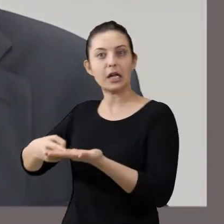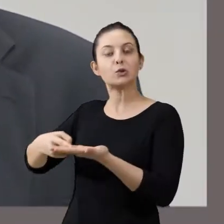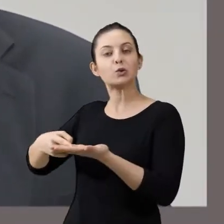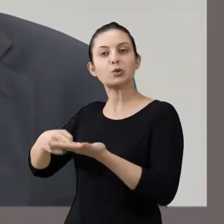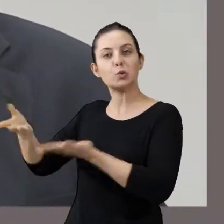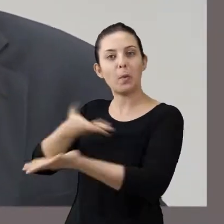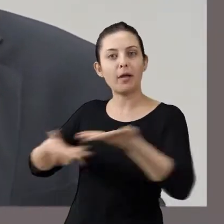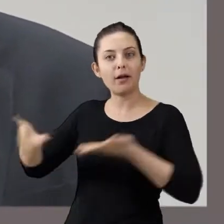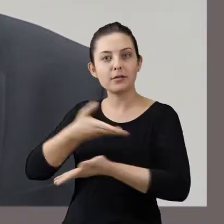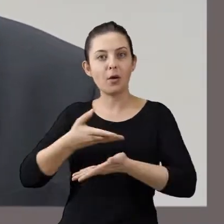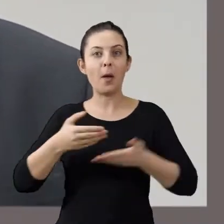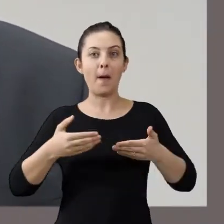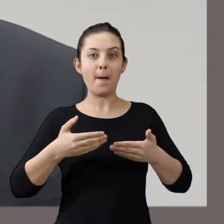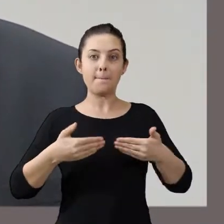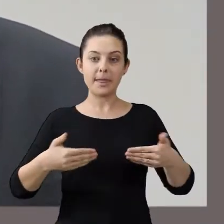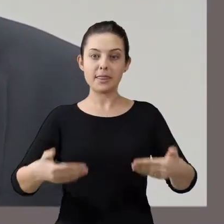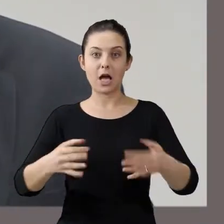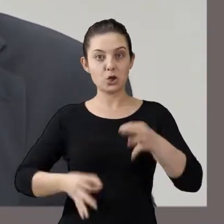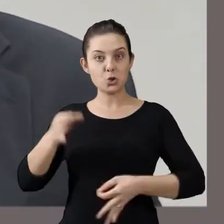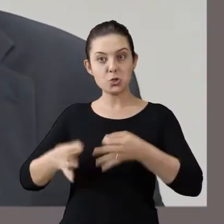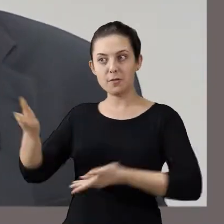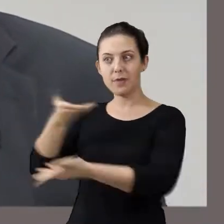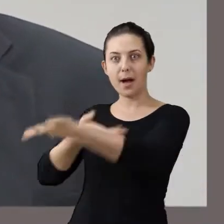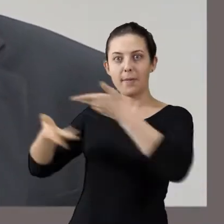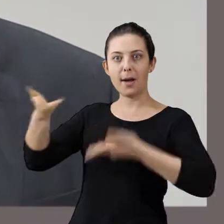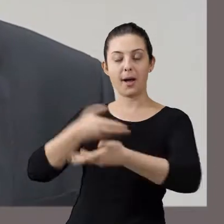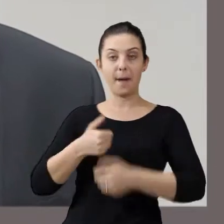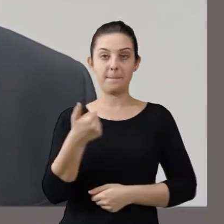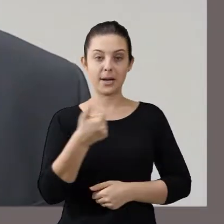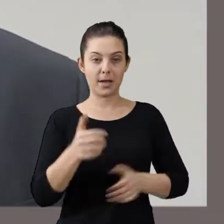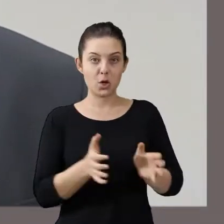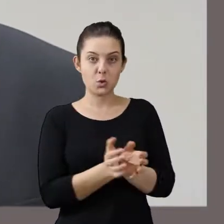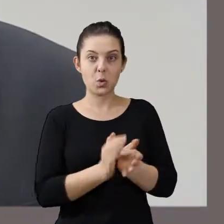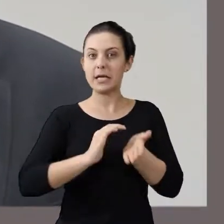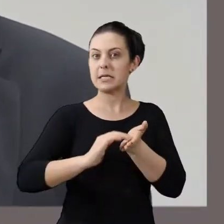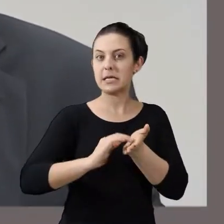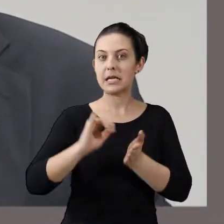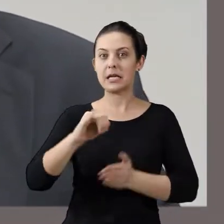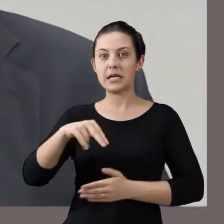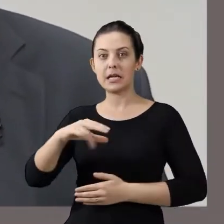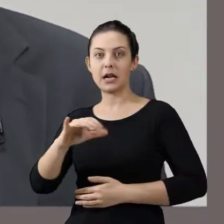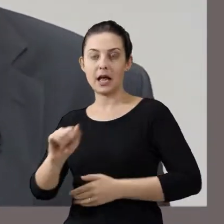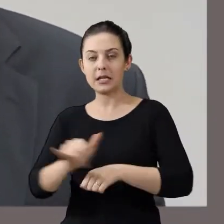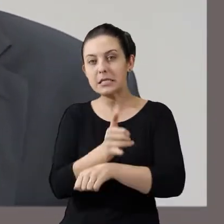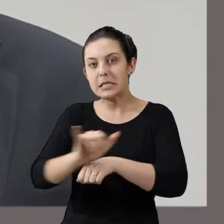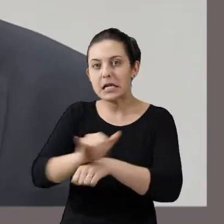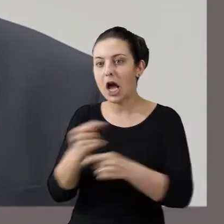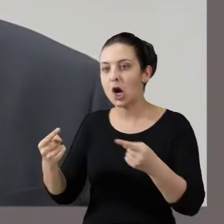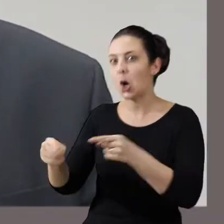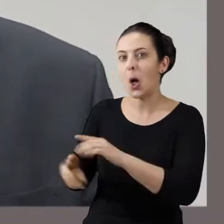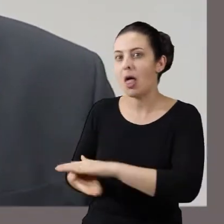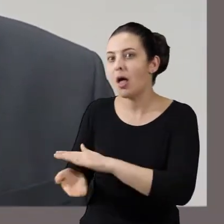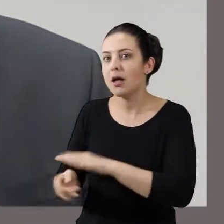do Ministério da Justiça. O departamento, esse mesmo departamento, ele é a Secretaria Executiva da INCLA, que é a Estratégia Nacional de Combate à Corrupção e